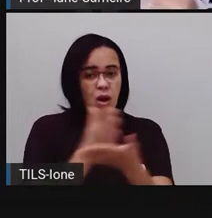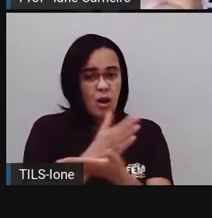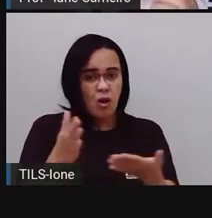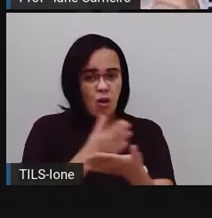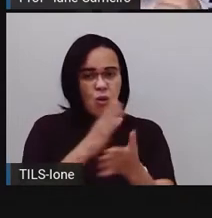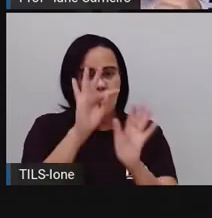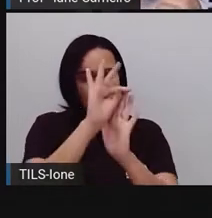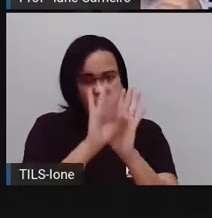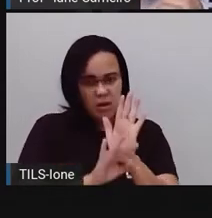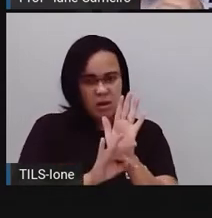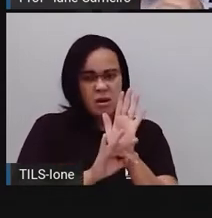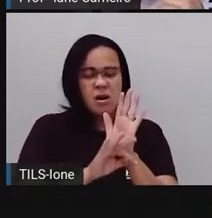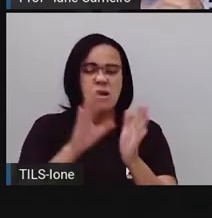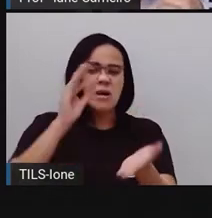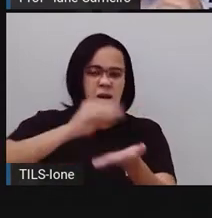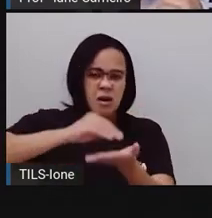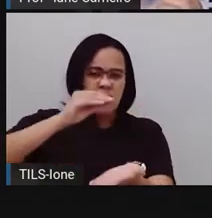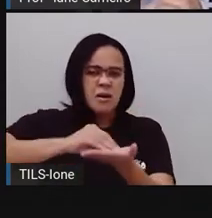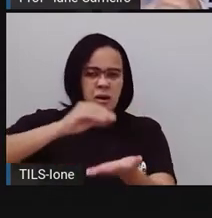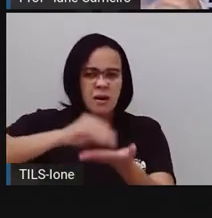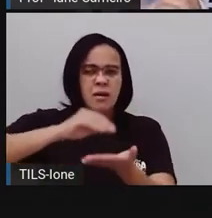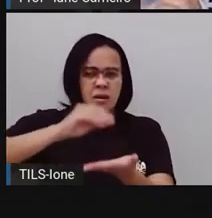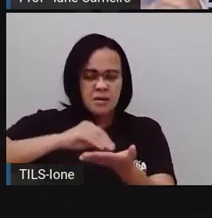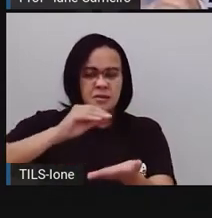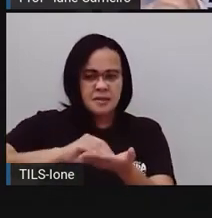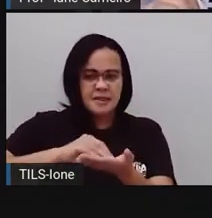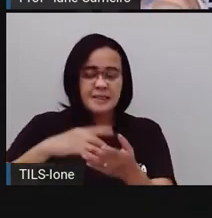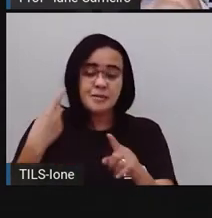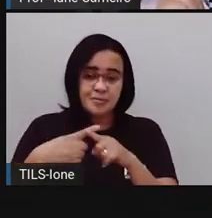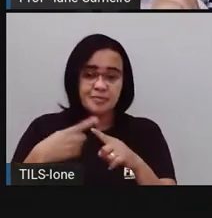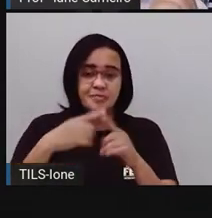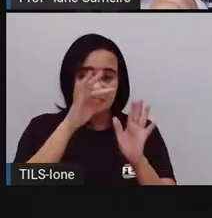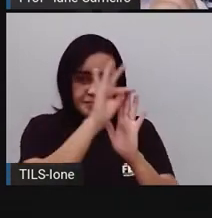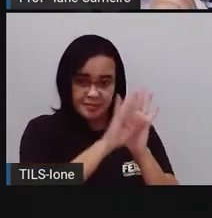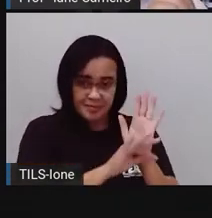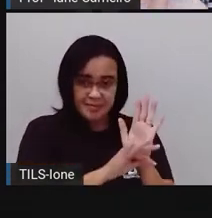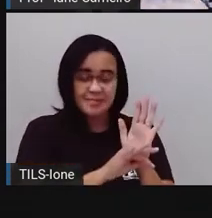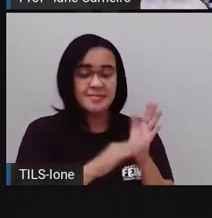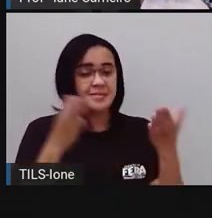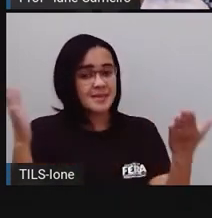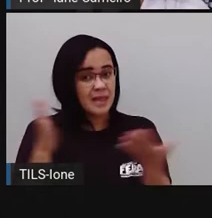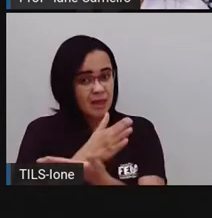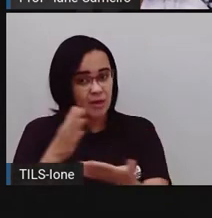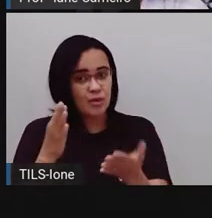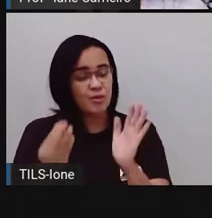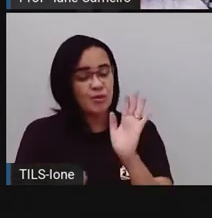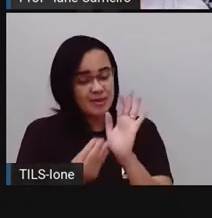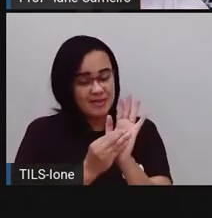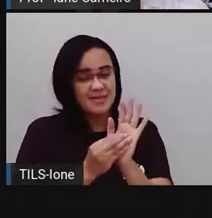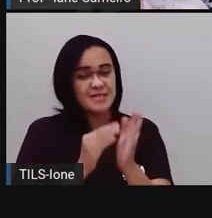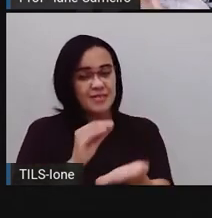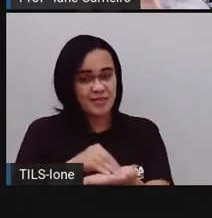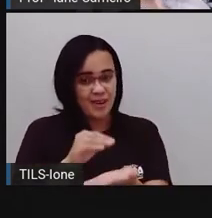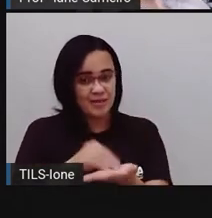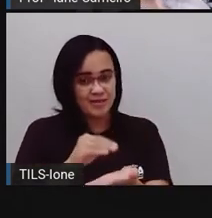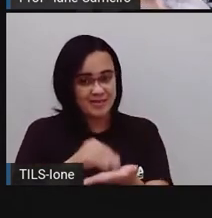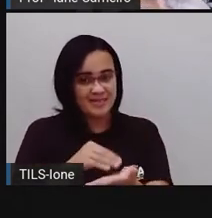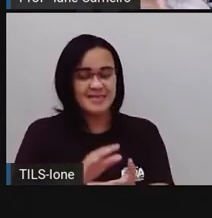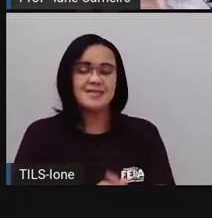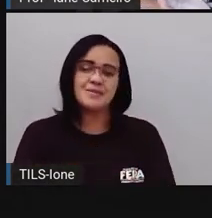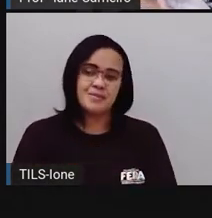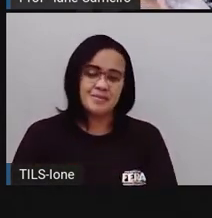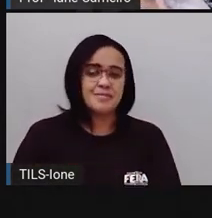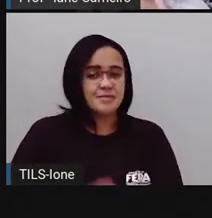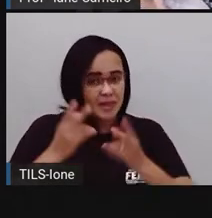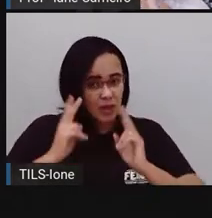Então, quer dizer que tem, ó... Outras partes do texto aqui que a Pró não colocou, tá bom? Então, quer dizer que a gente